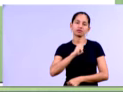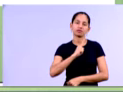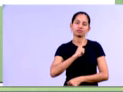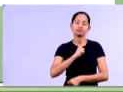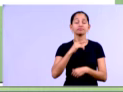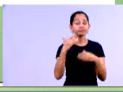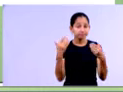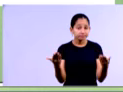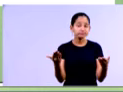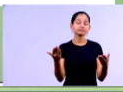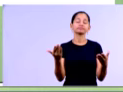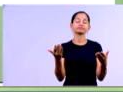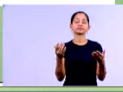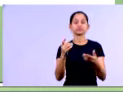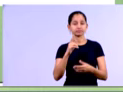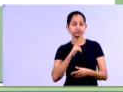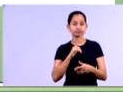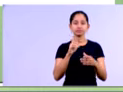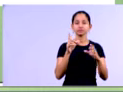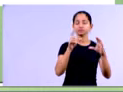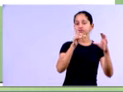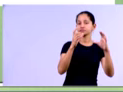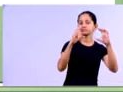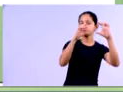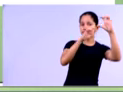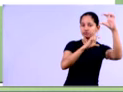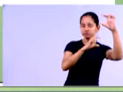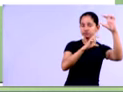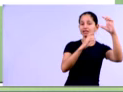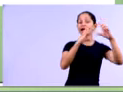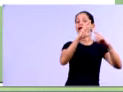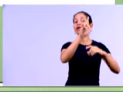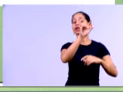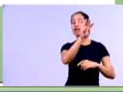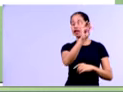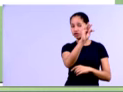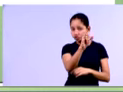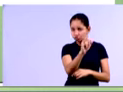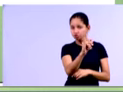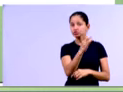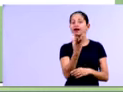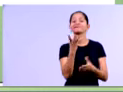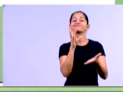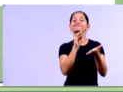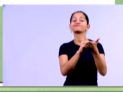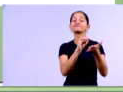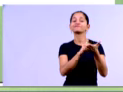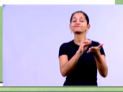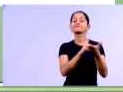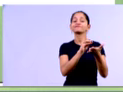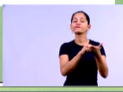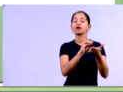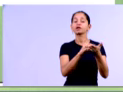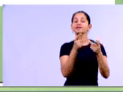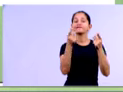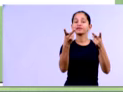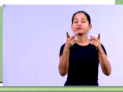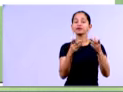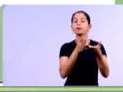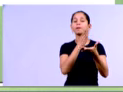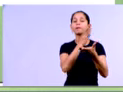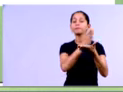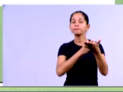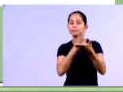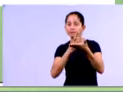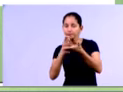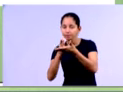na conta clientes, aliás, 38,36% no contas a receber. Ou seja, são valores que a empresa vendeu a prazo e está